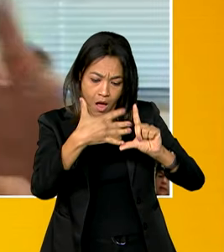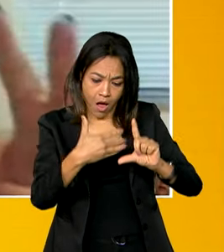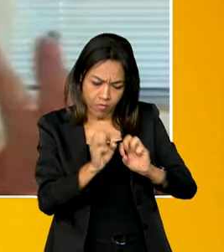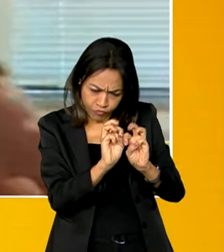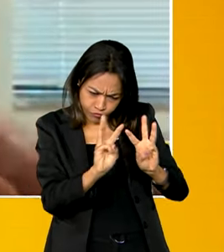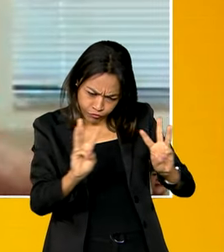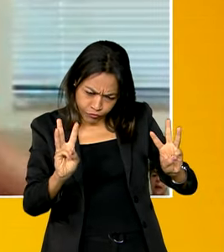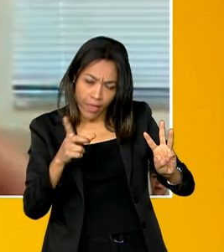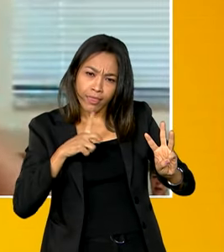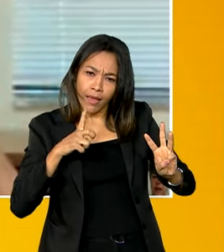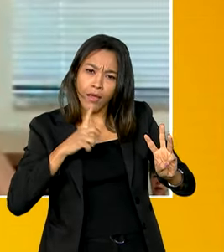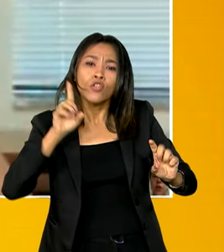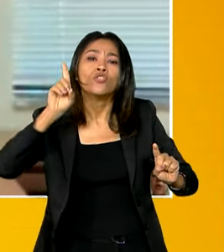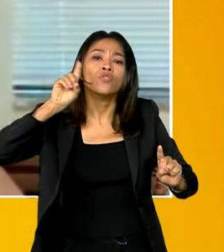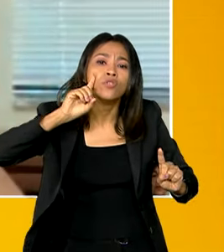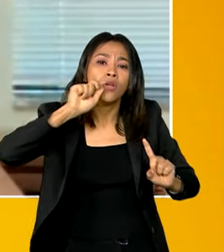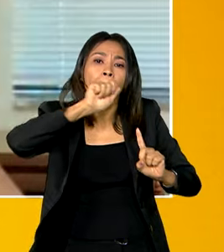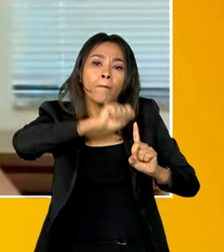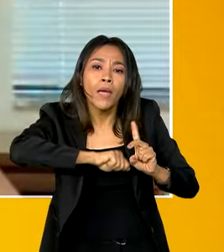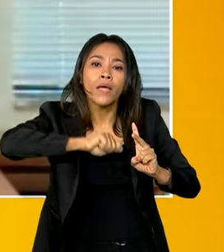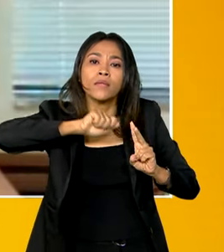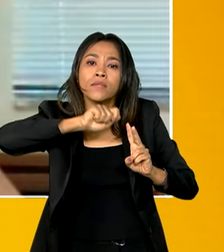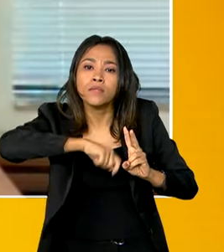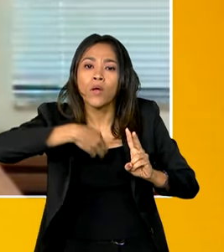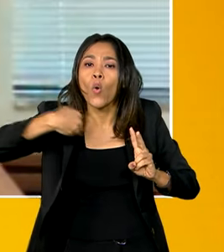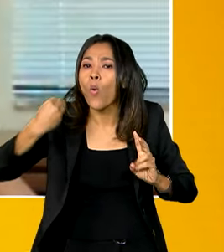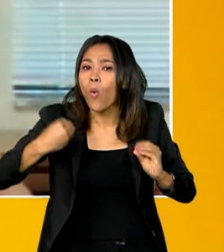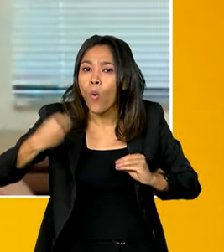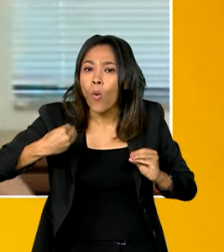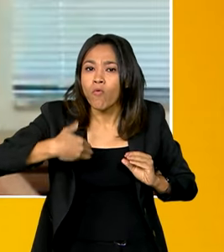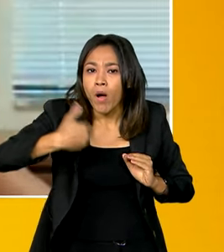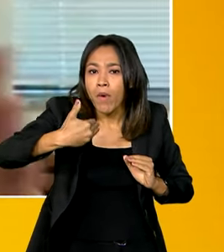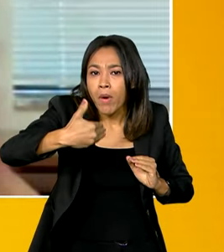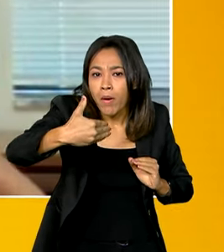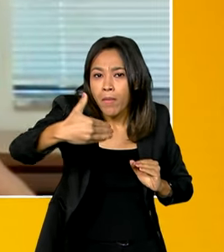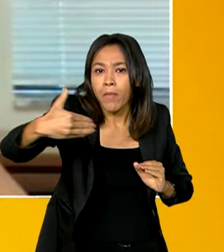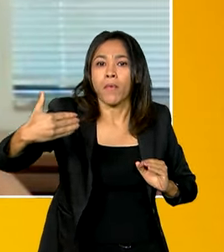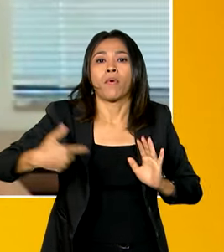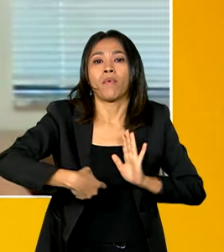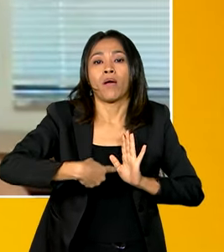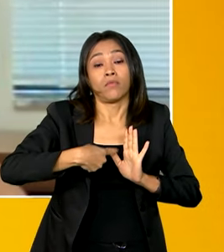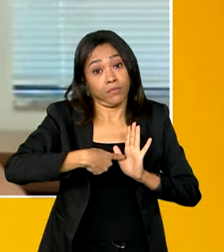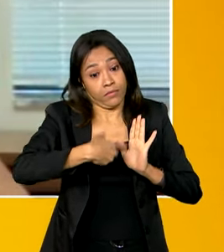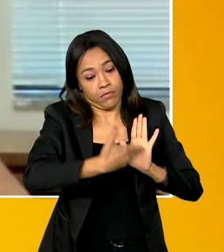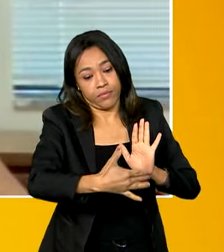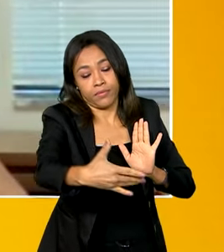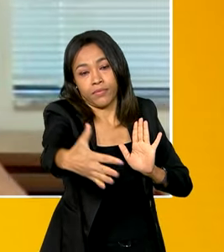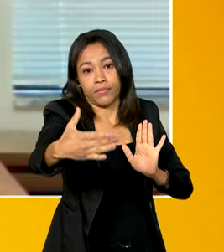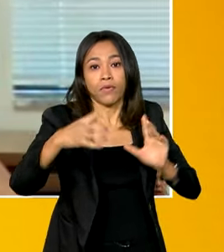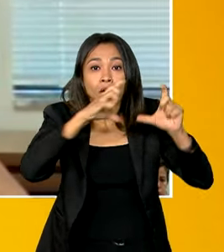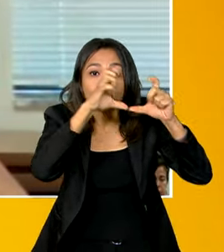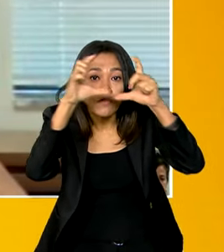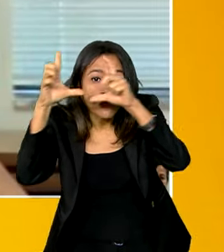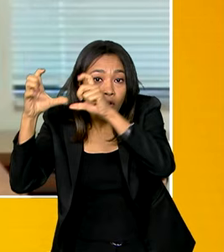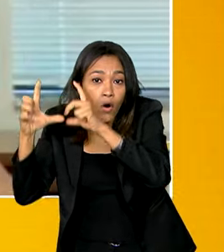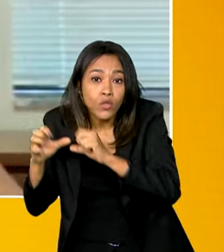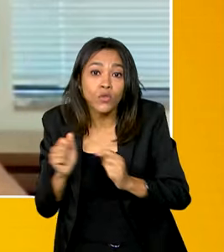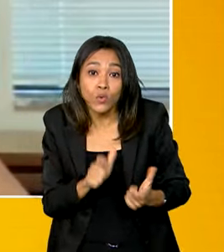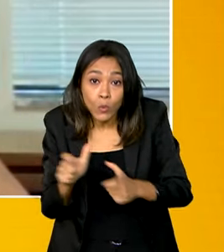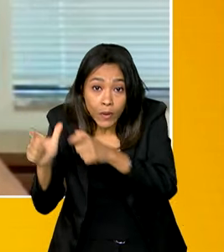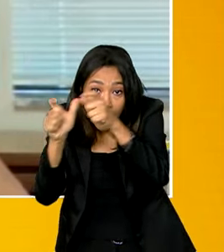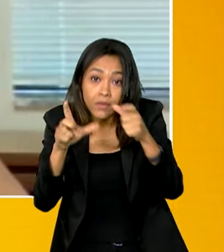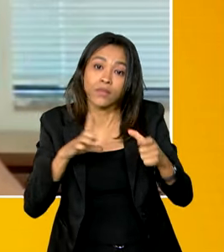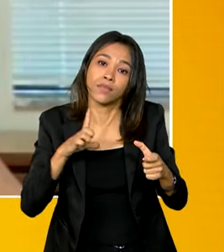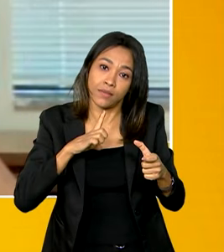datas e a distribuição, como vai ser feita essa exposição, nessas locais onde a gente tem as superintendências,